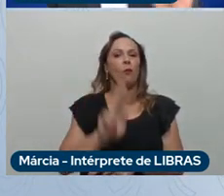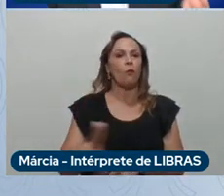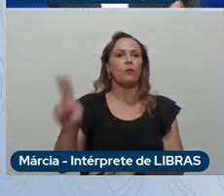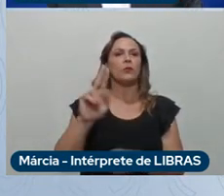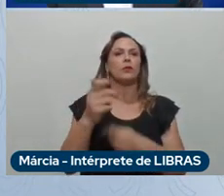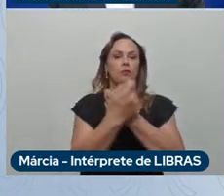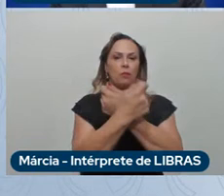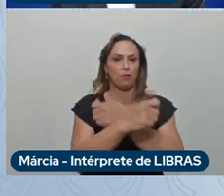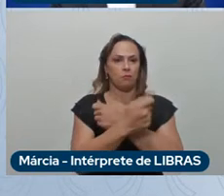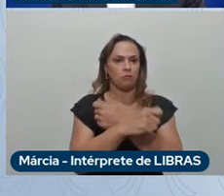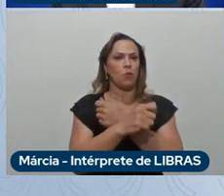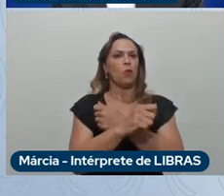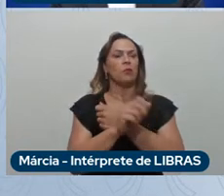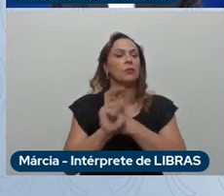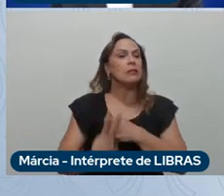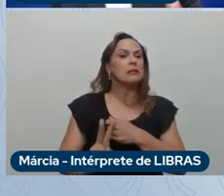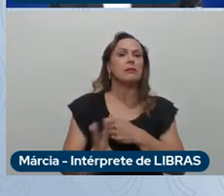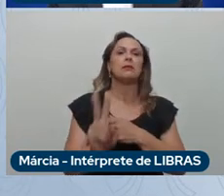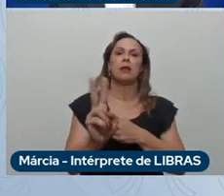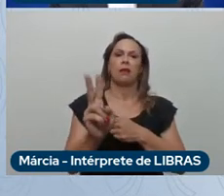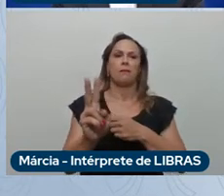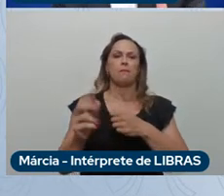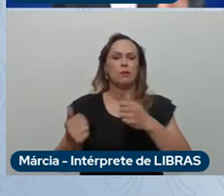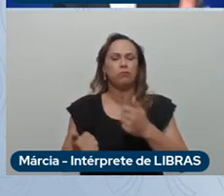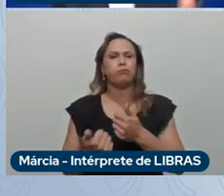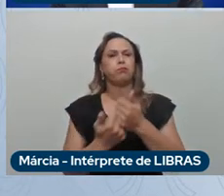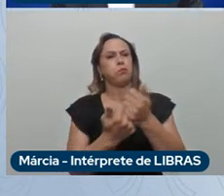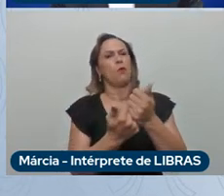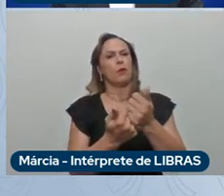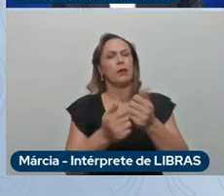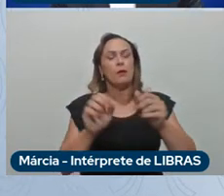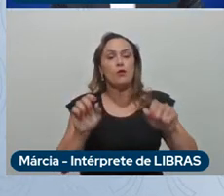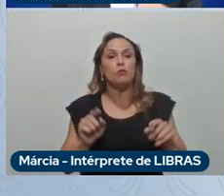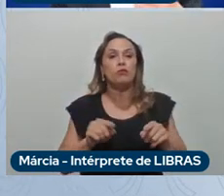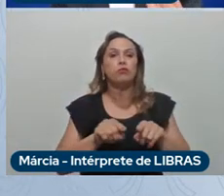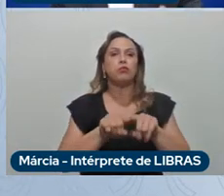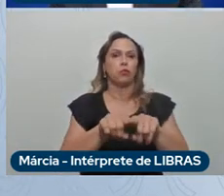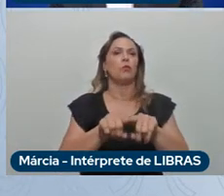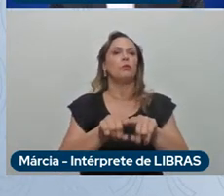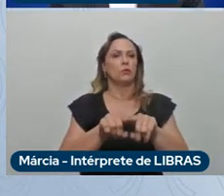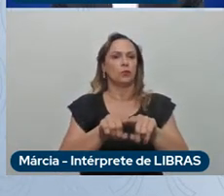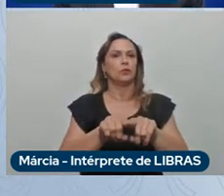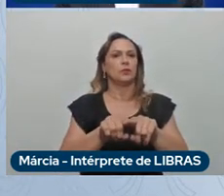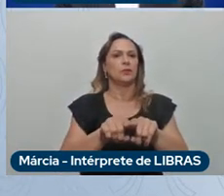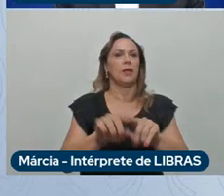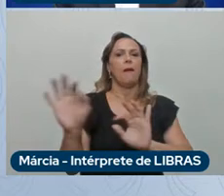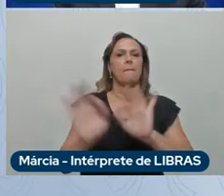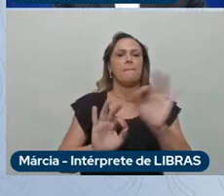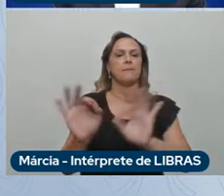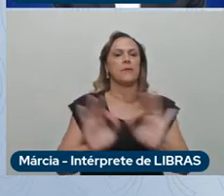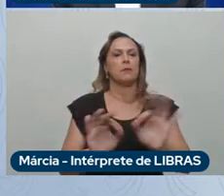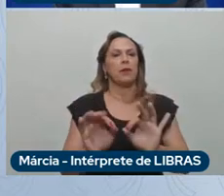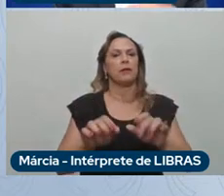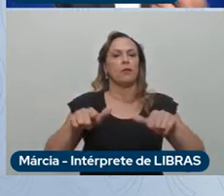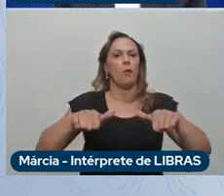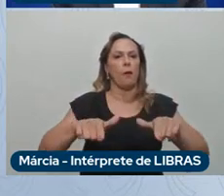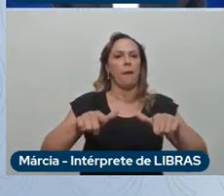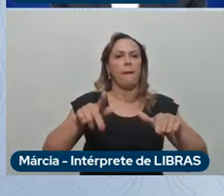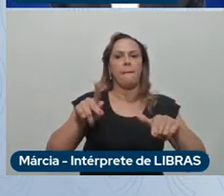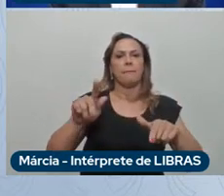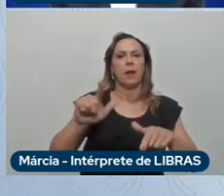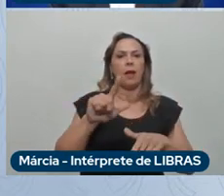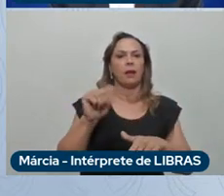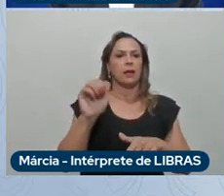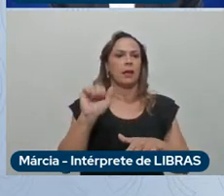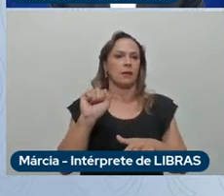assessores nos suportam junto se integrando com as nossas plantas automotivas o nosso centro de engenharia usando